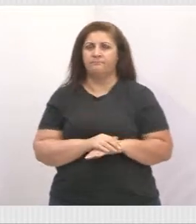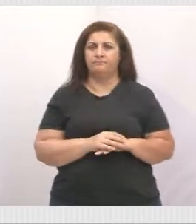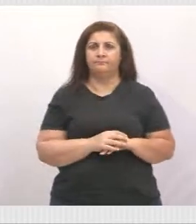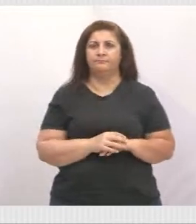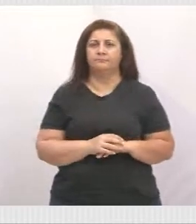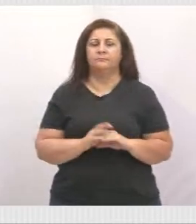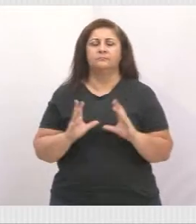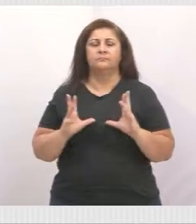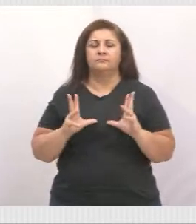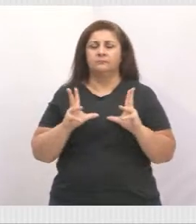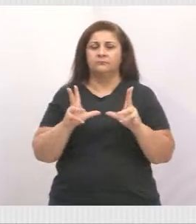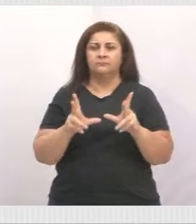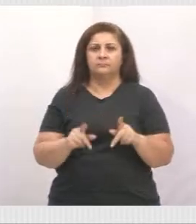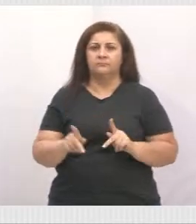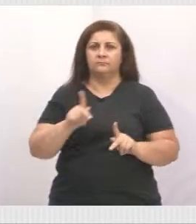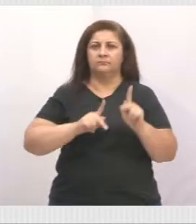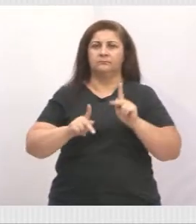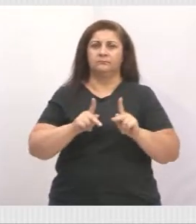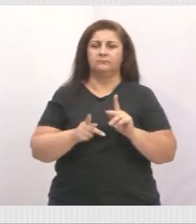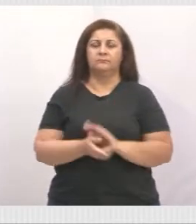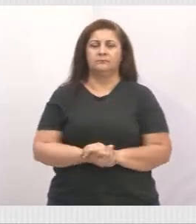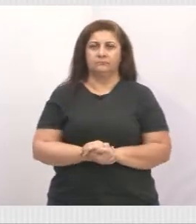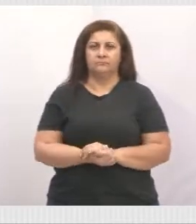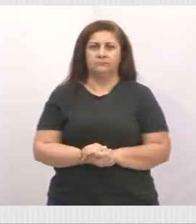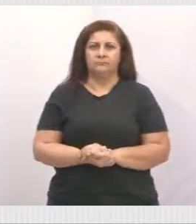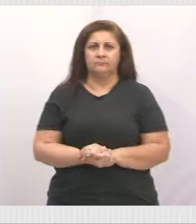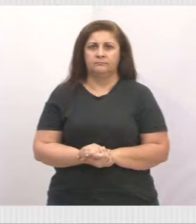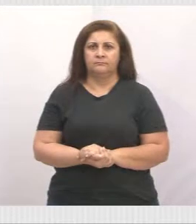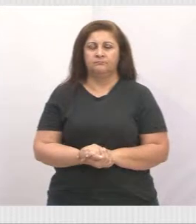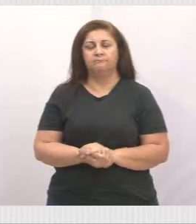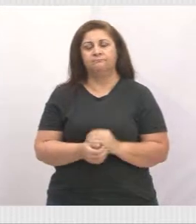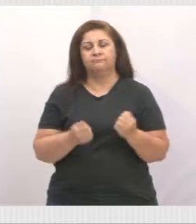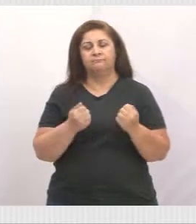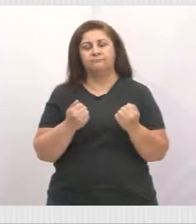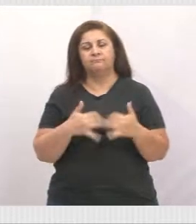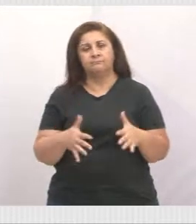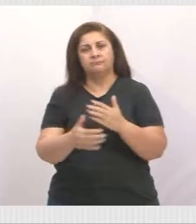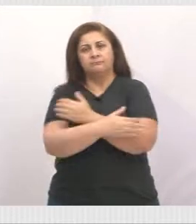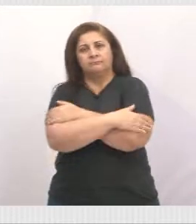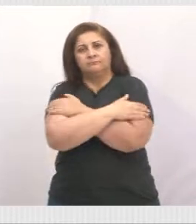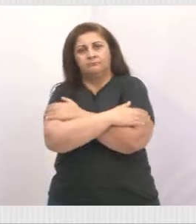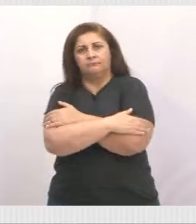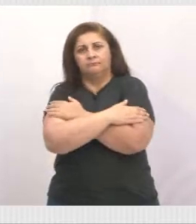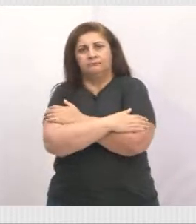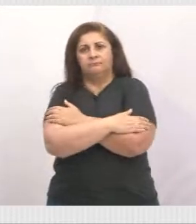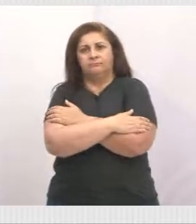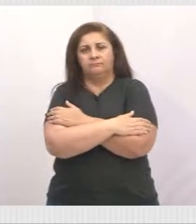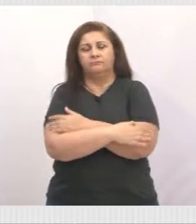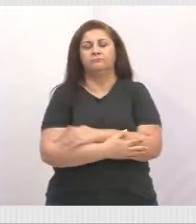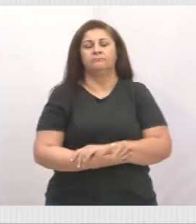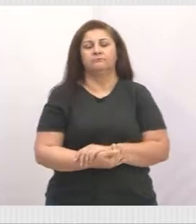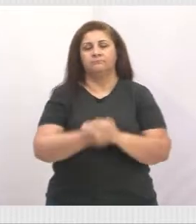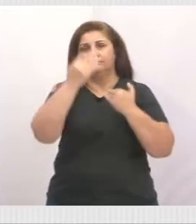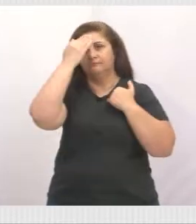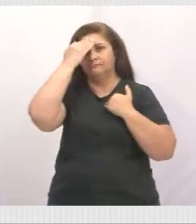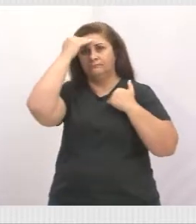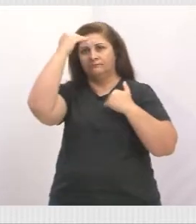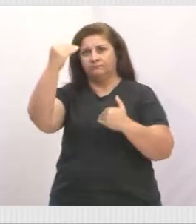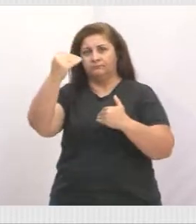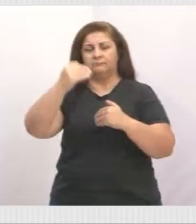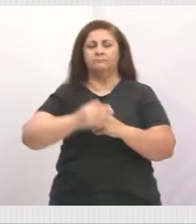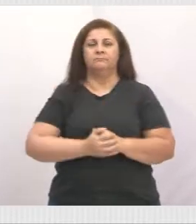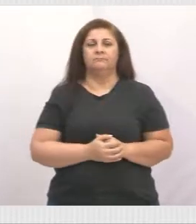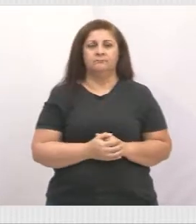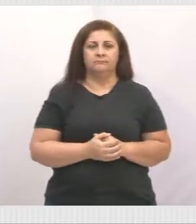toda aquela comunidade. Então, William, meu grande abraço a você. Obrigado por ter